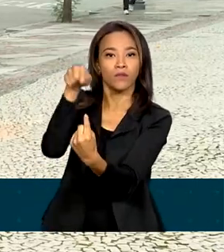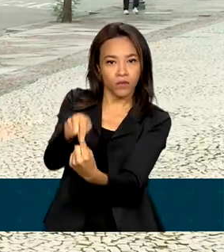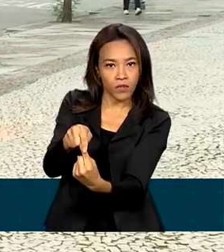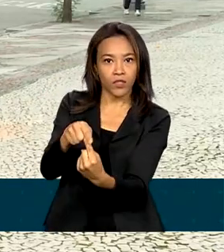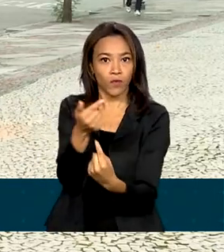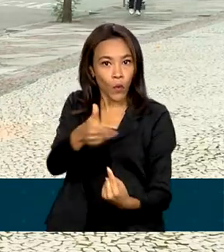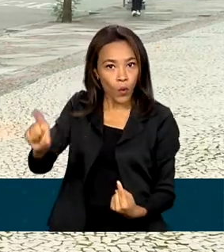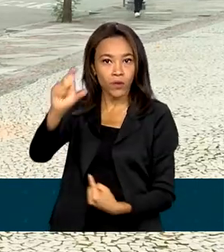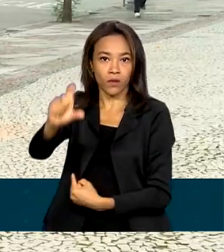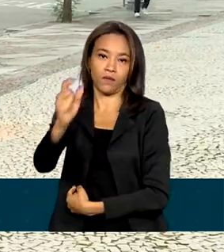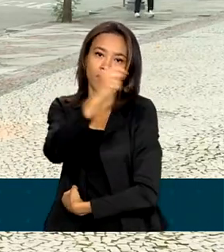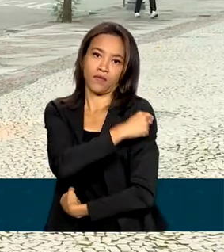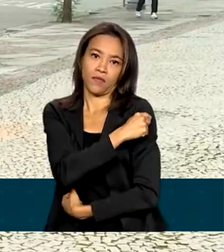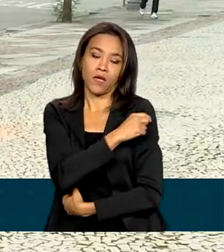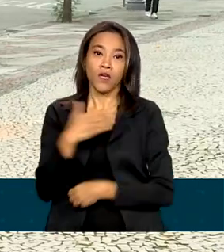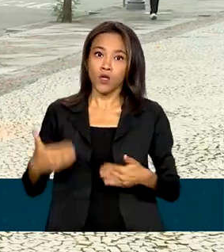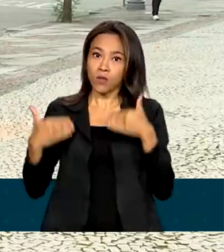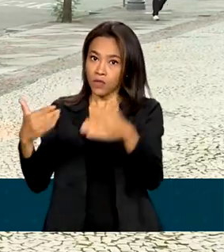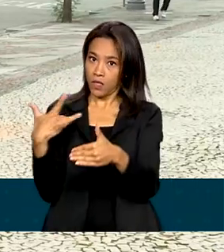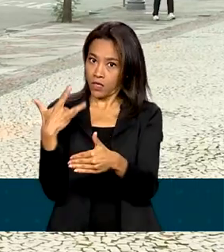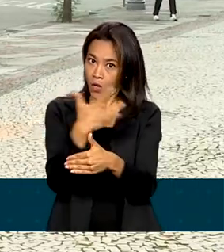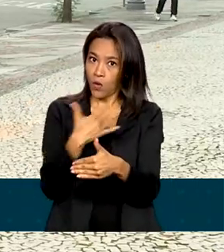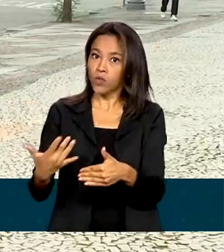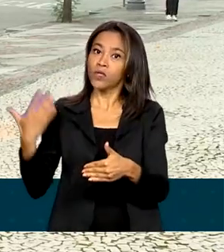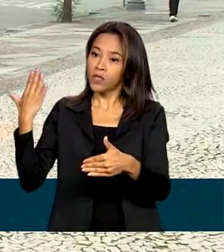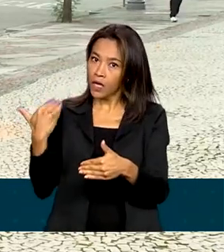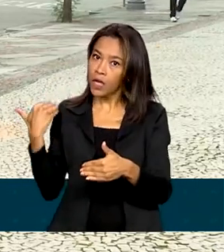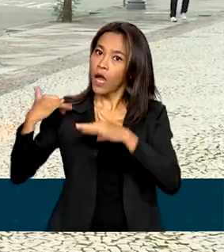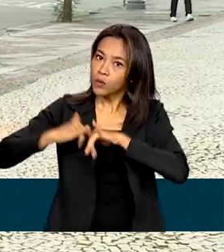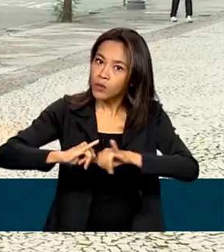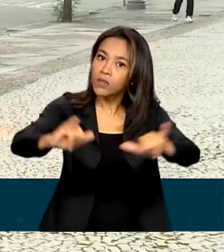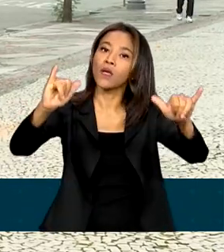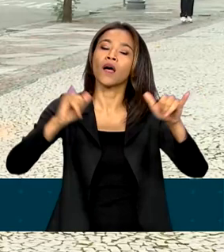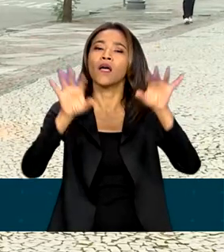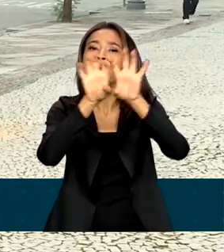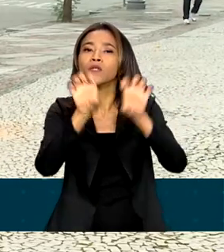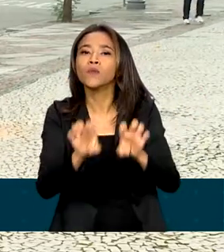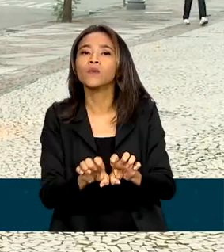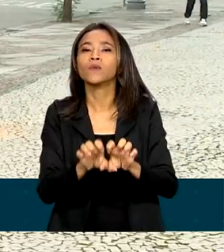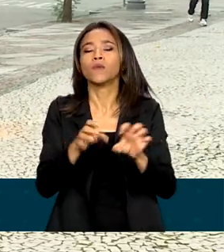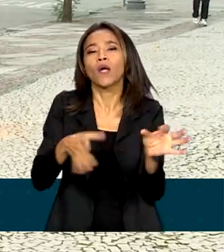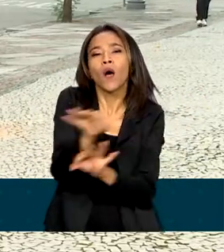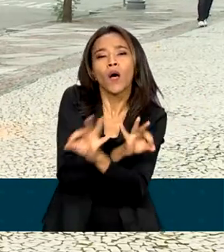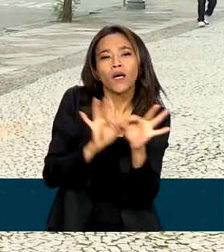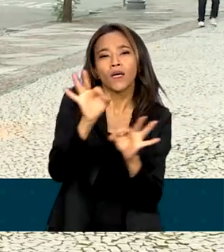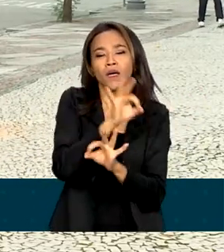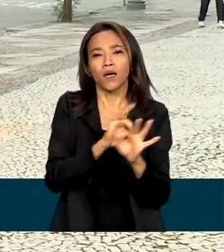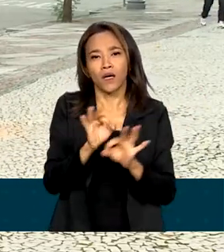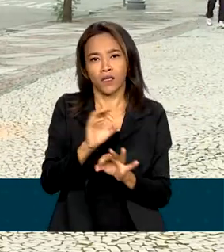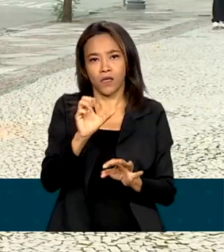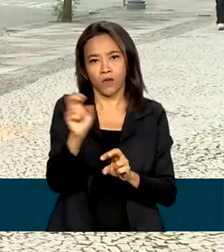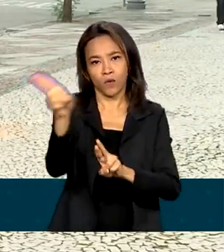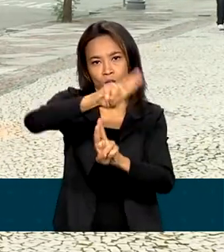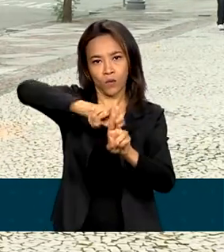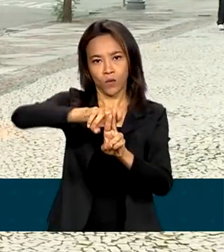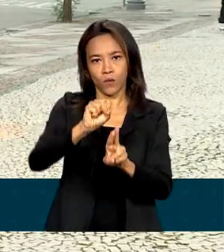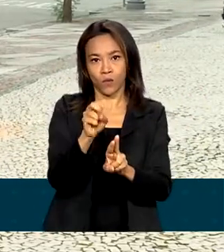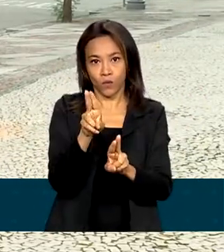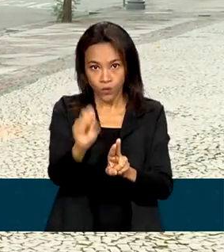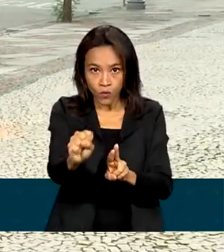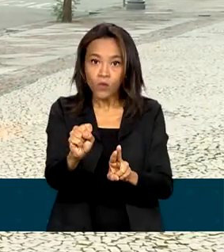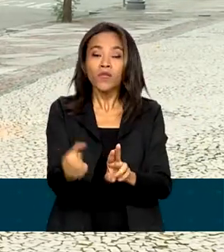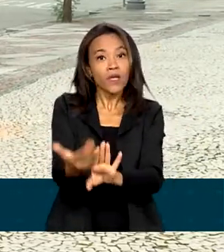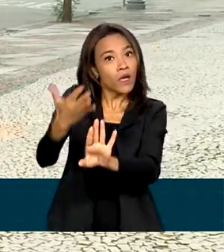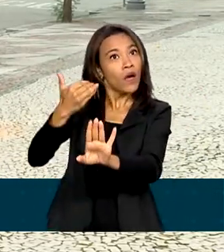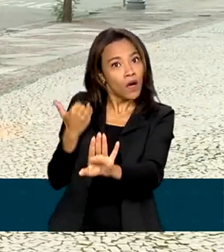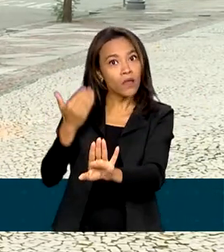Saúde tem anunciado como prioridade a reconstrução do SUS e também a retomada da cultura da imunização, pela qual o Brasil já